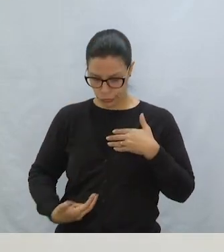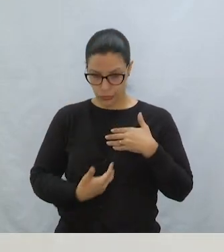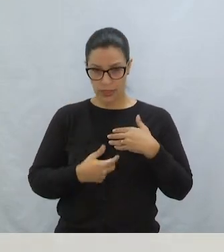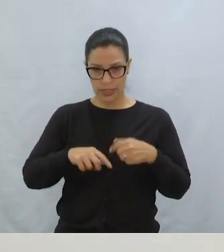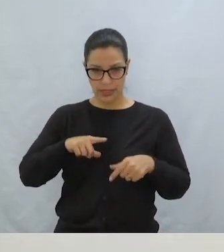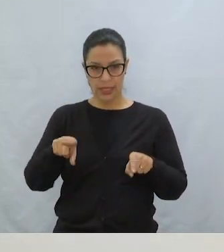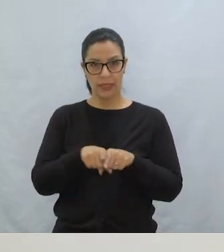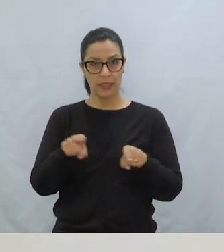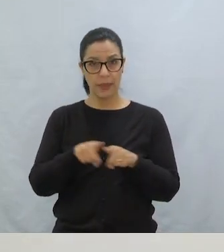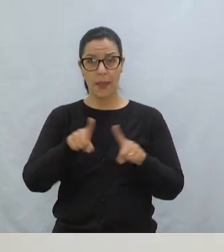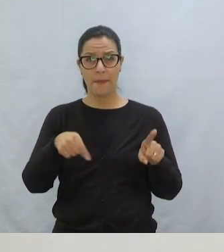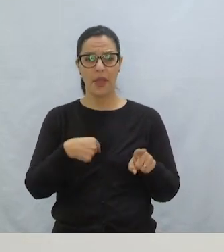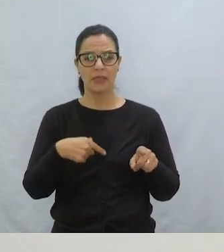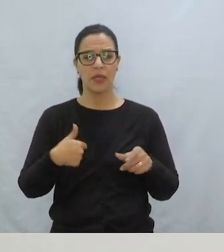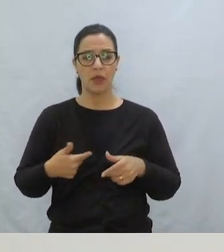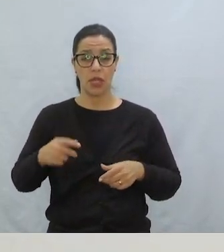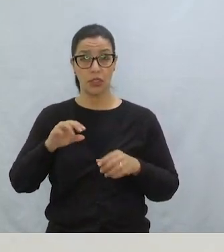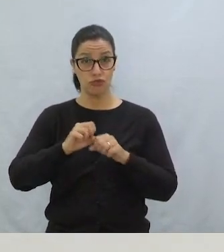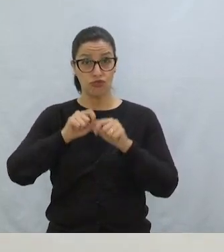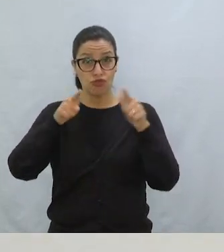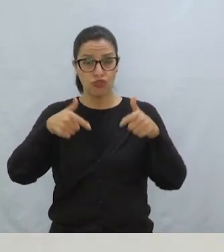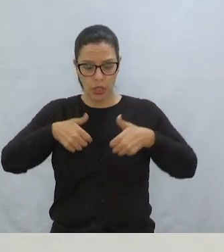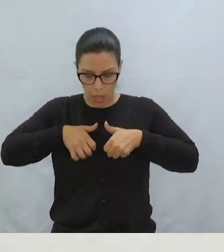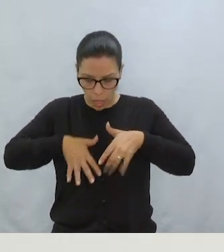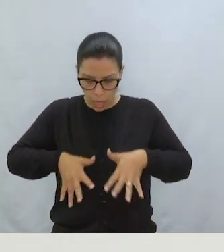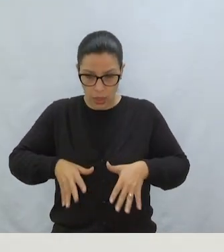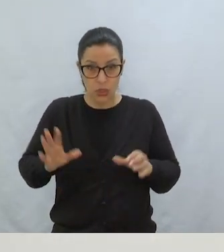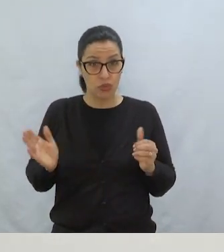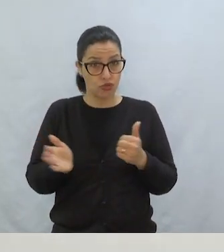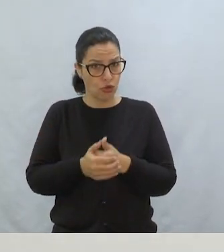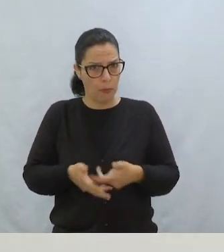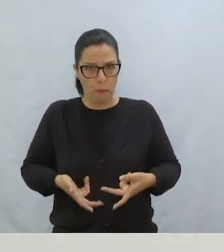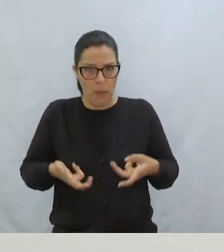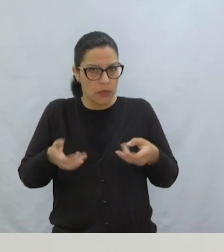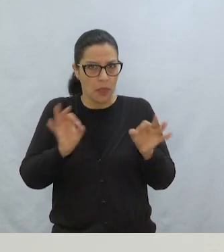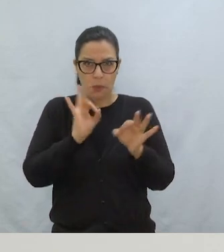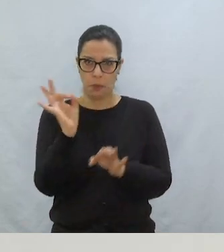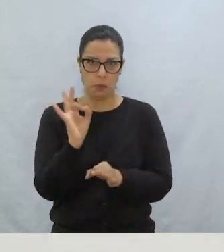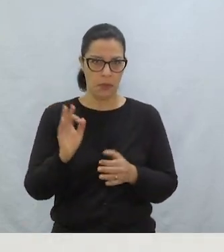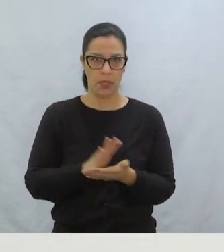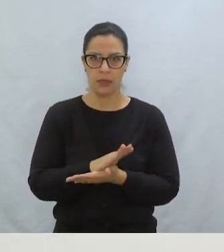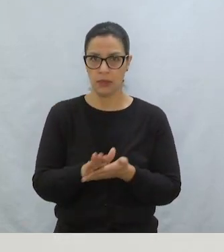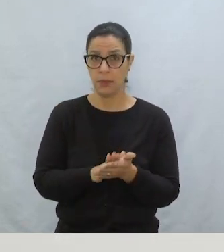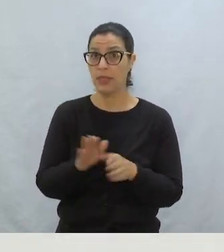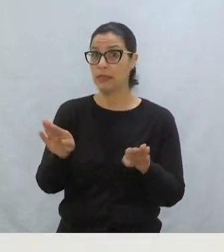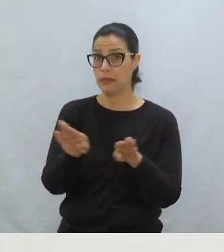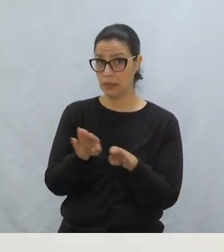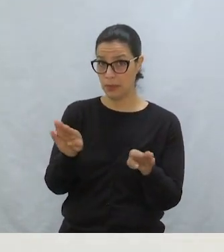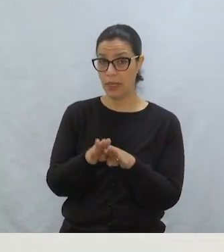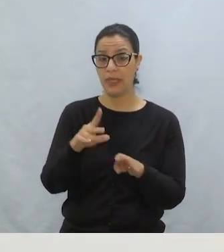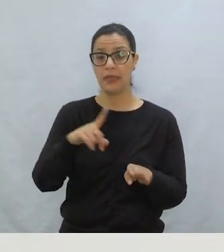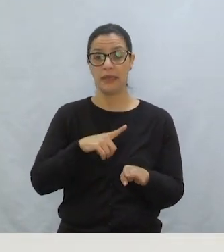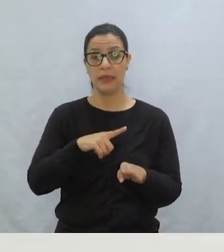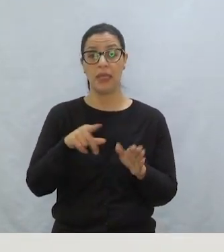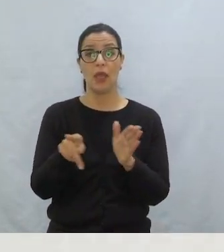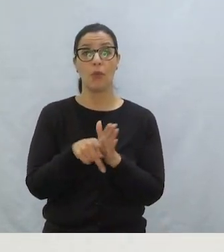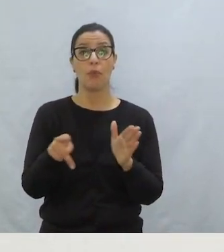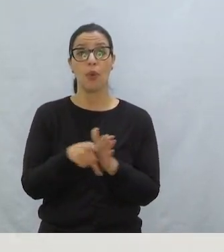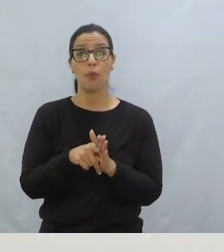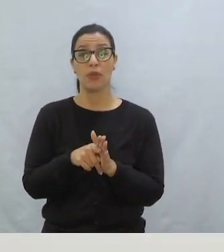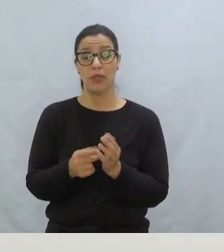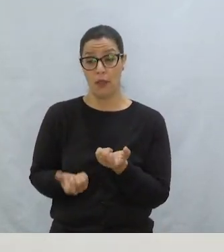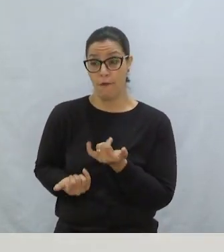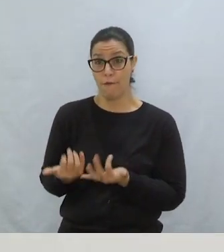uma cicatriz até hoje A sorte é que os meus pelos aqui encobrem Não dá para perceber muito Sem falar que me